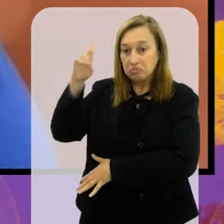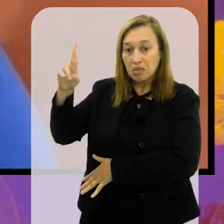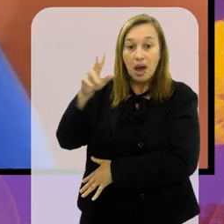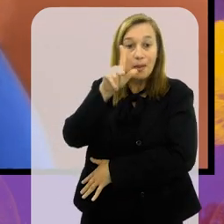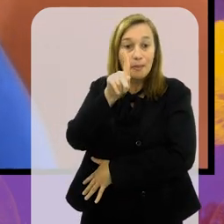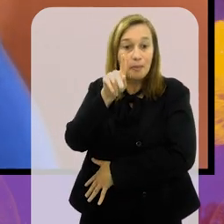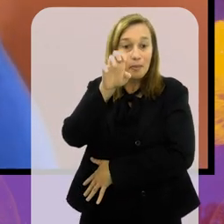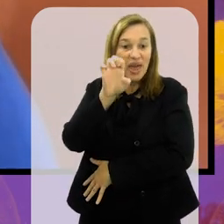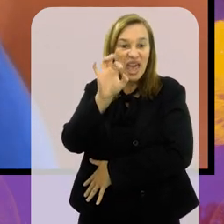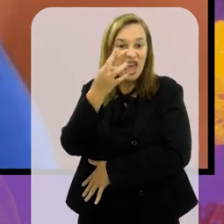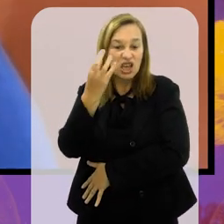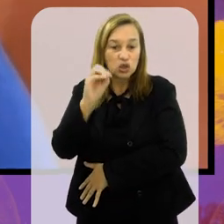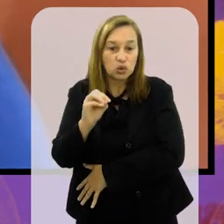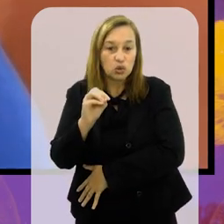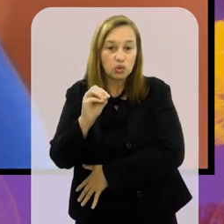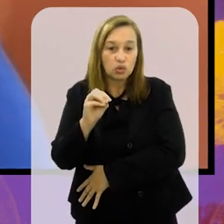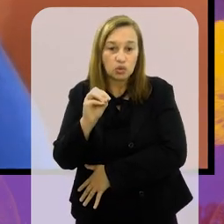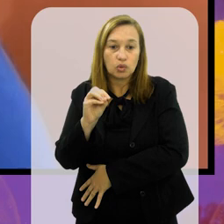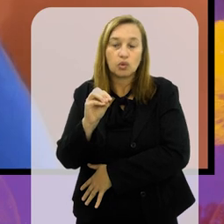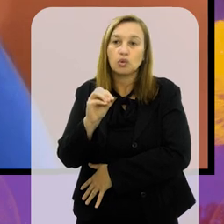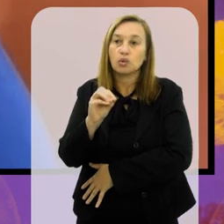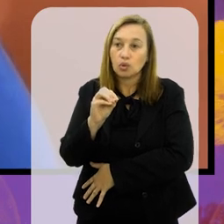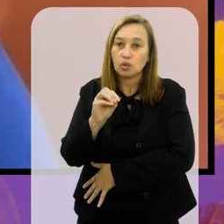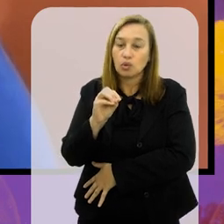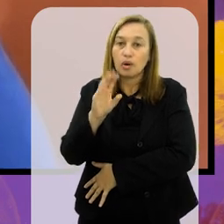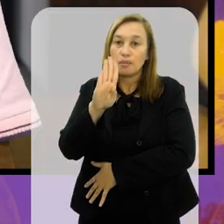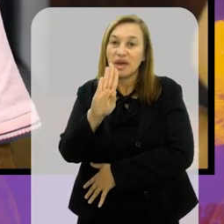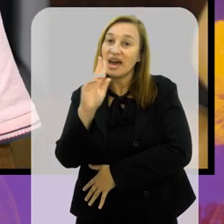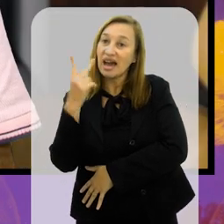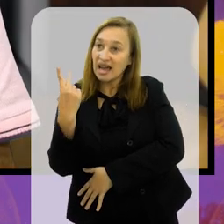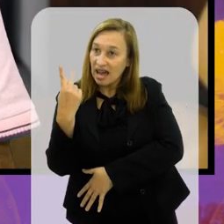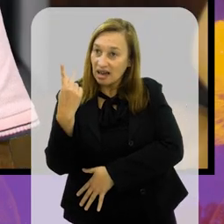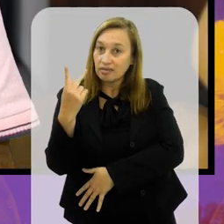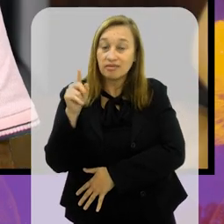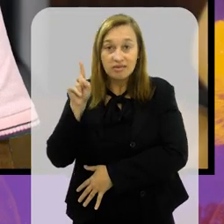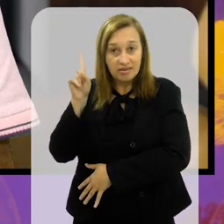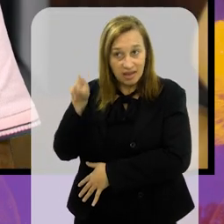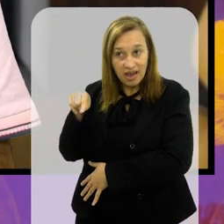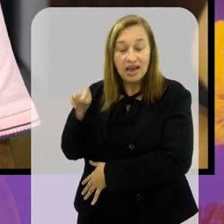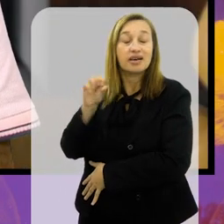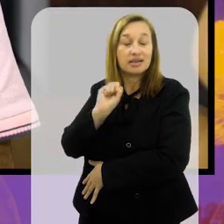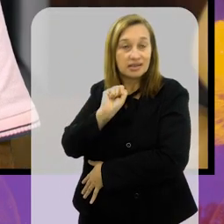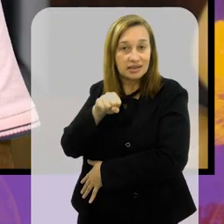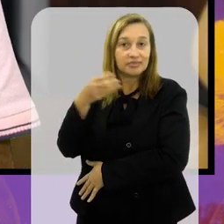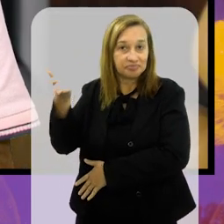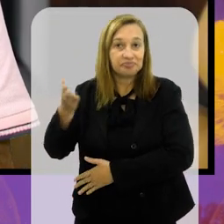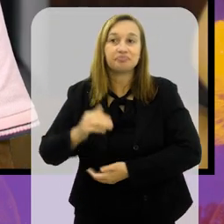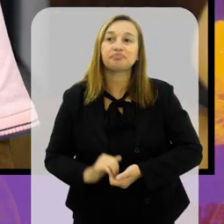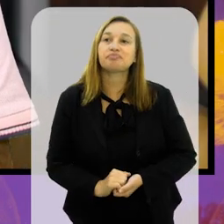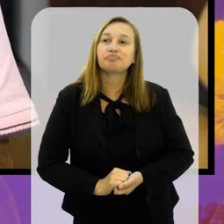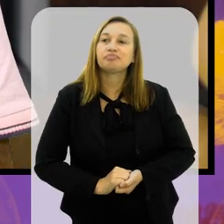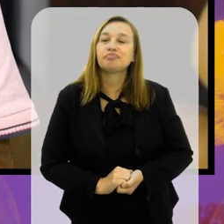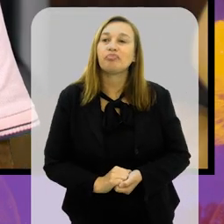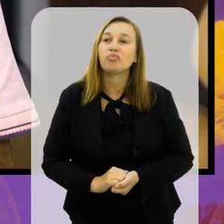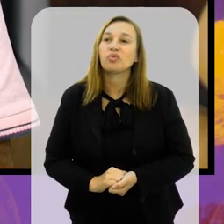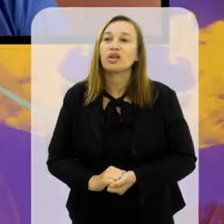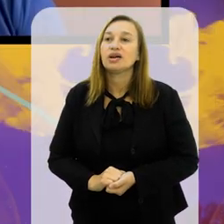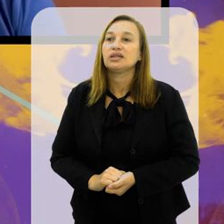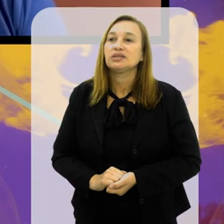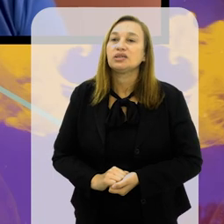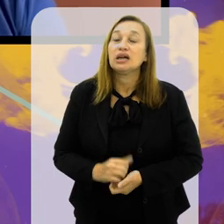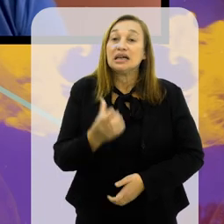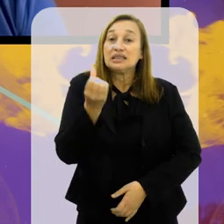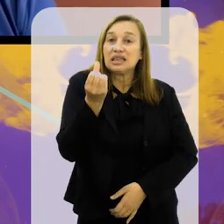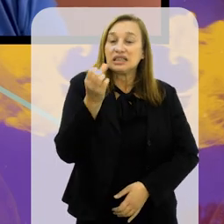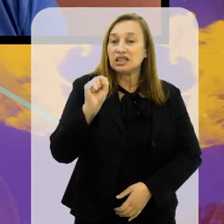Lourenço. Ele é conhecido como Paulinho BH. É o Pedrinho BH. É isso, Pedrinho BH. Pedrinho BH. É, Pedrinho